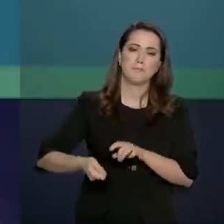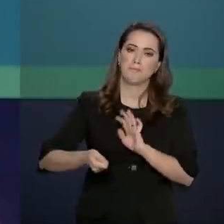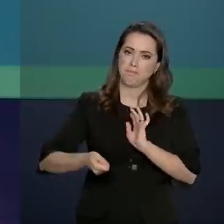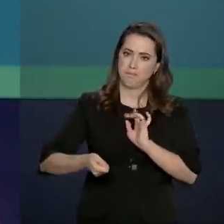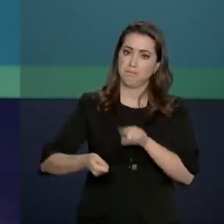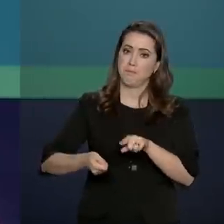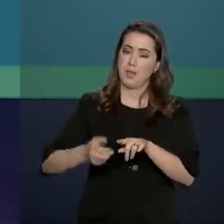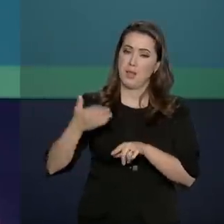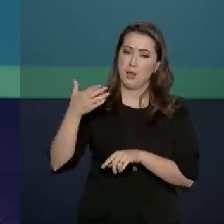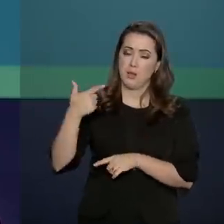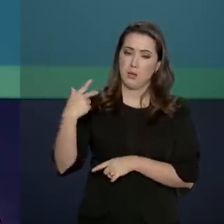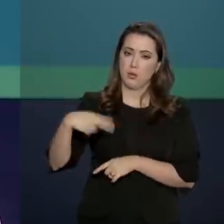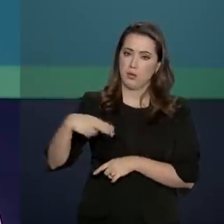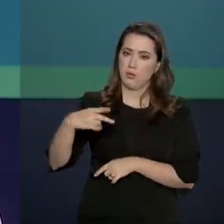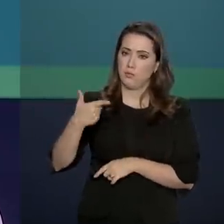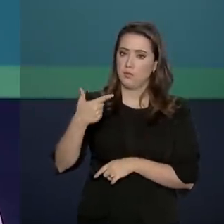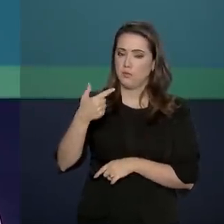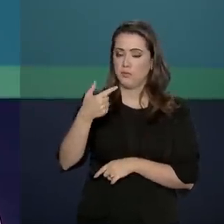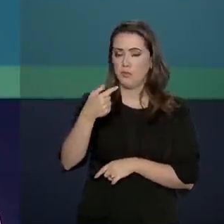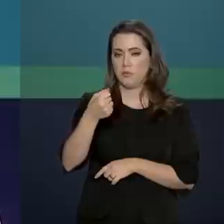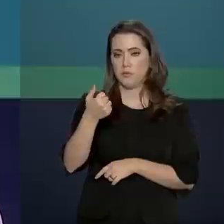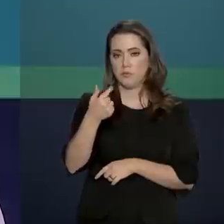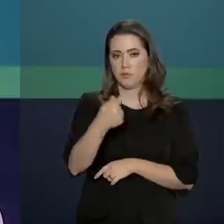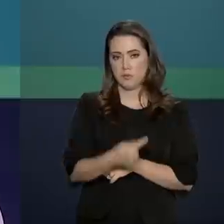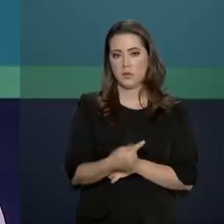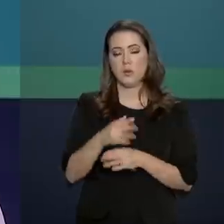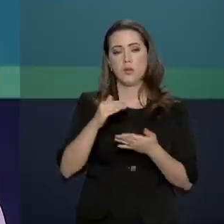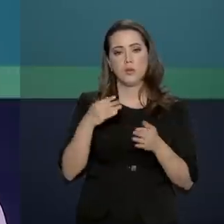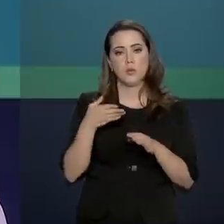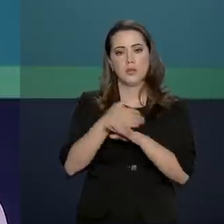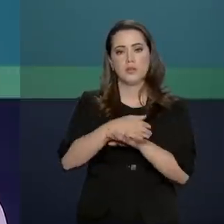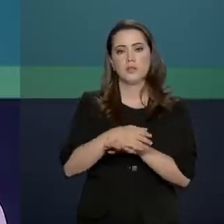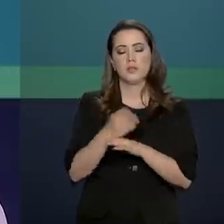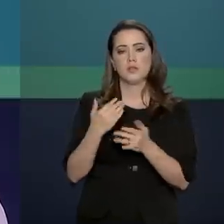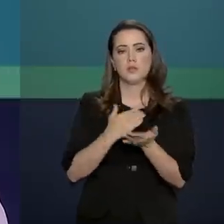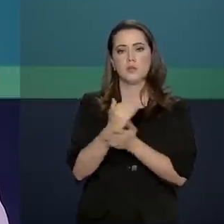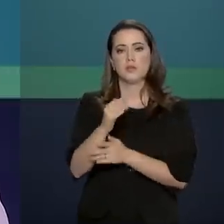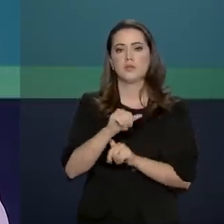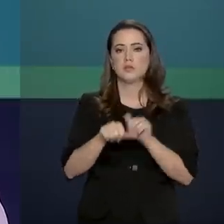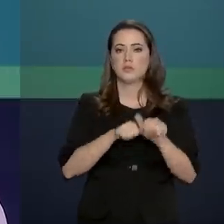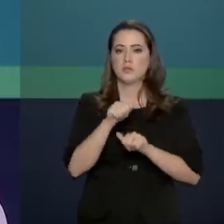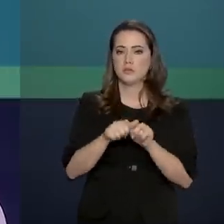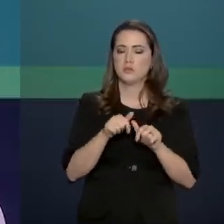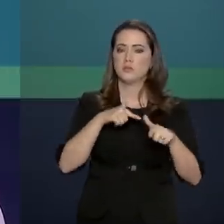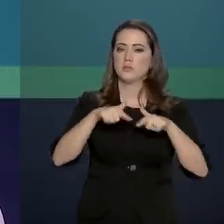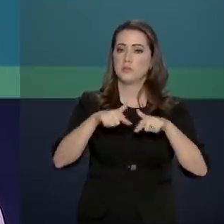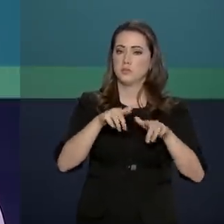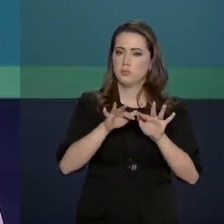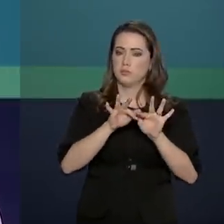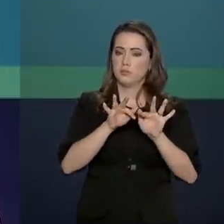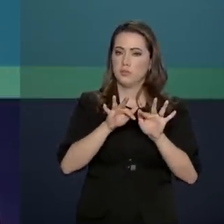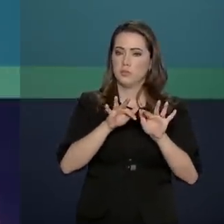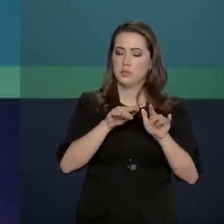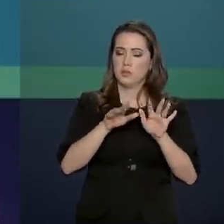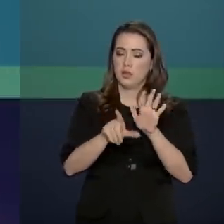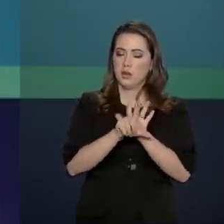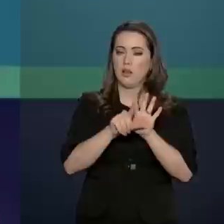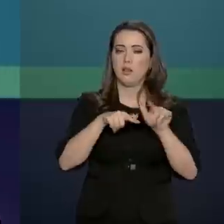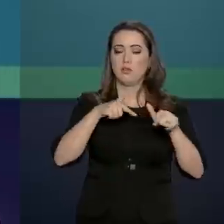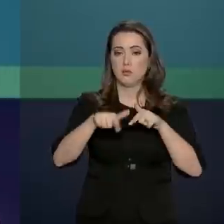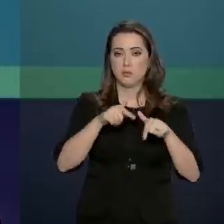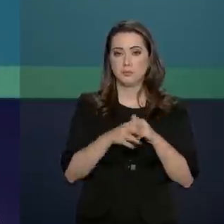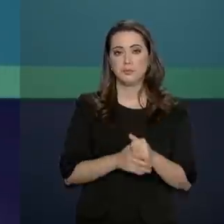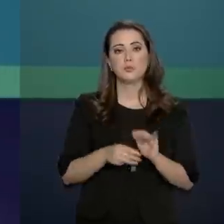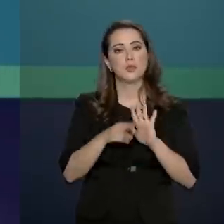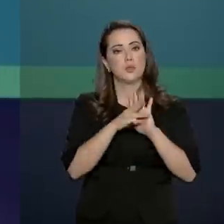obrigatória em novembro de 2017, com a entrada em vigor da modernização trabalhista. Para o governo,